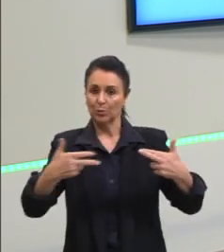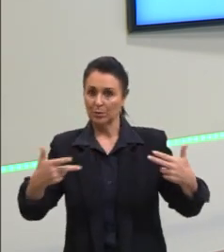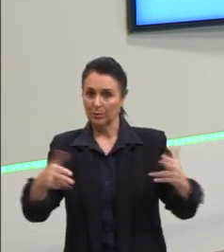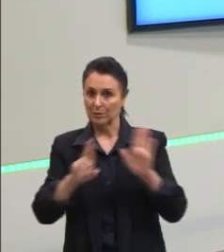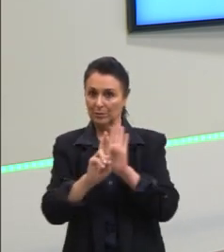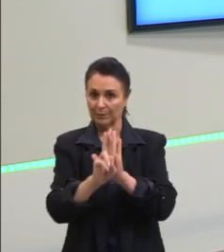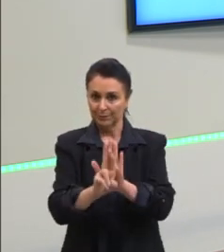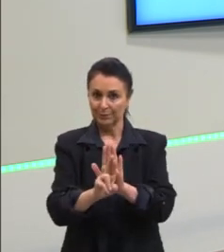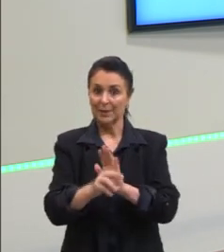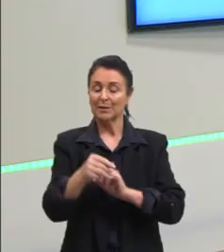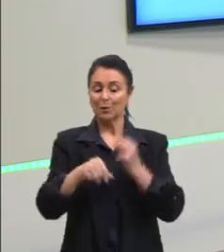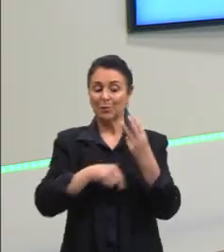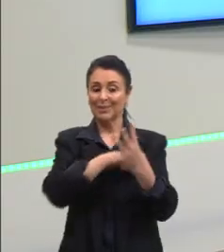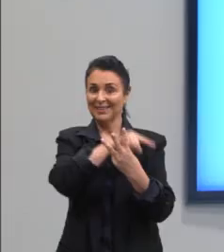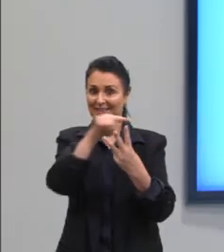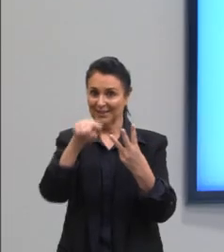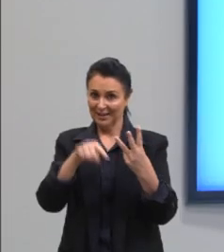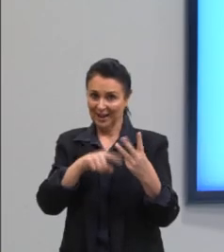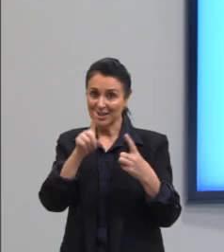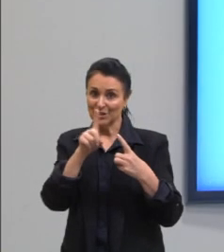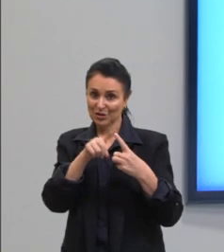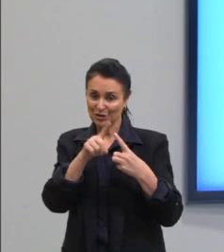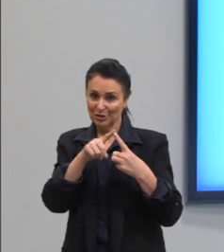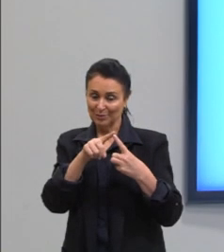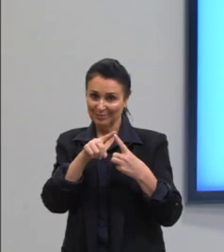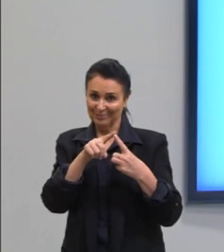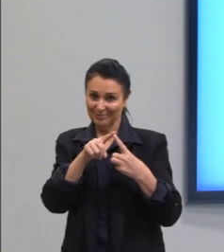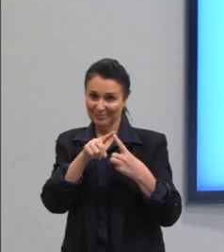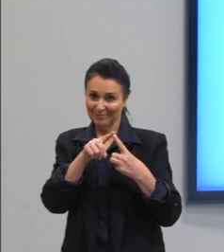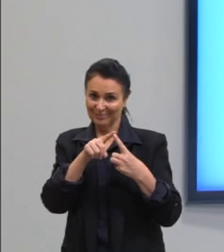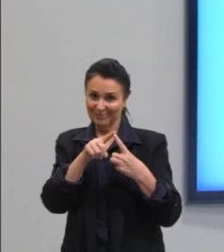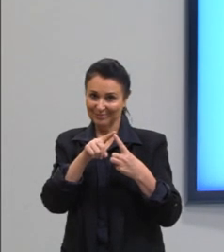Três formas de representar, diagrama, descrição e enumeração.